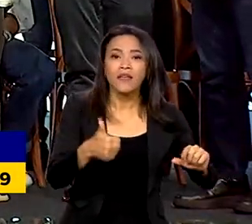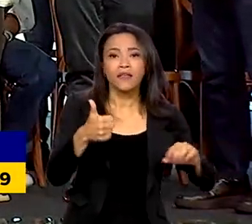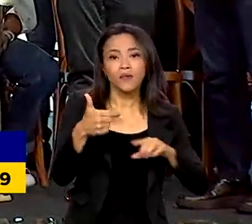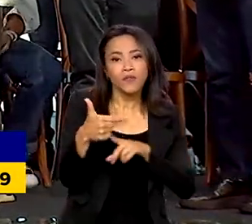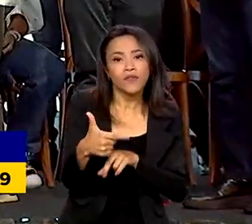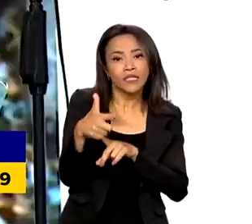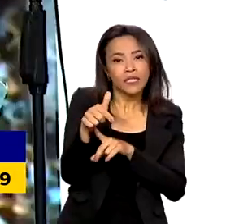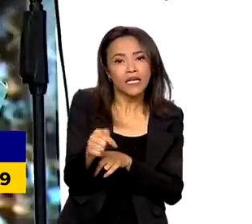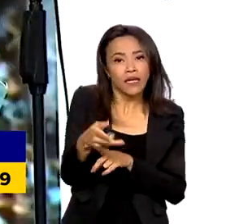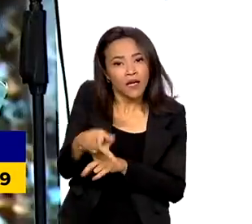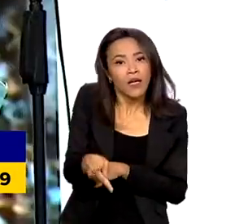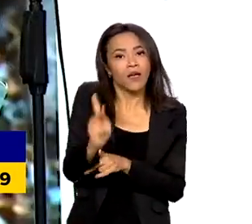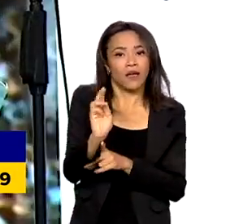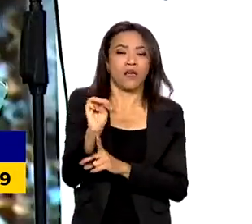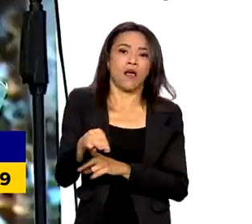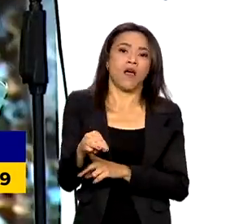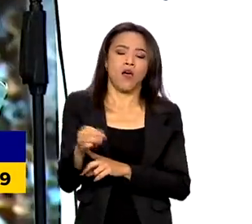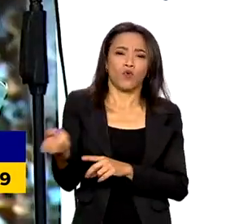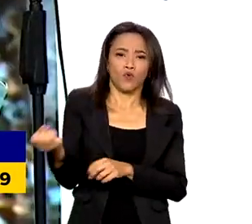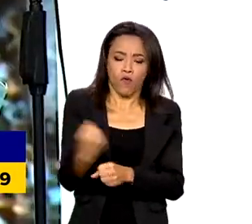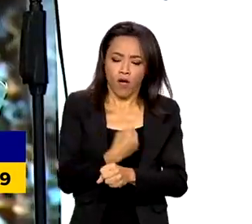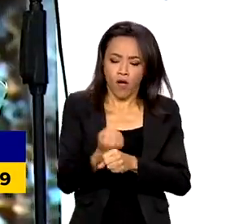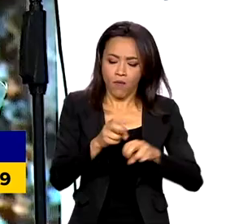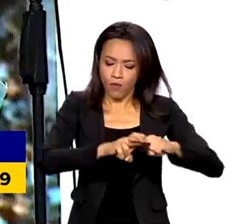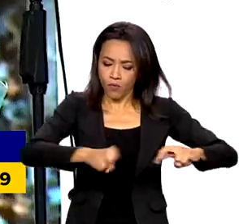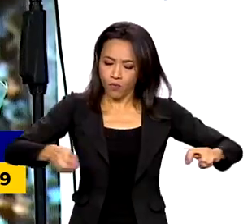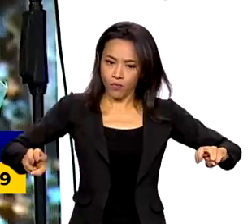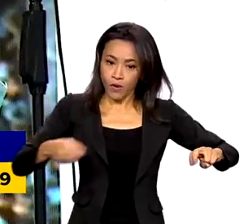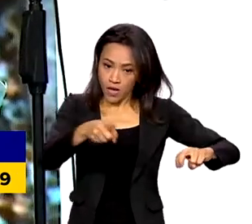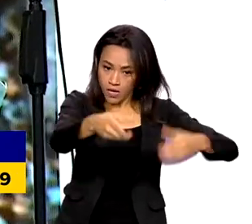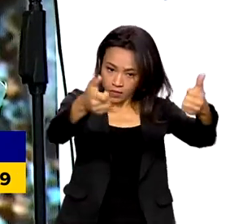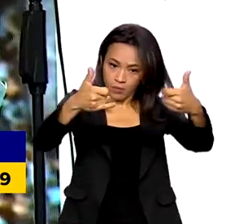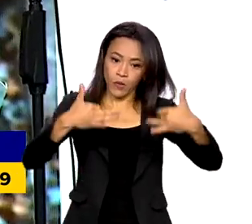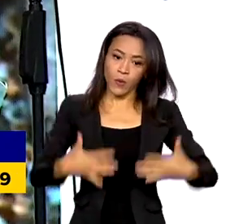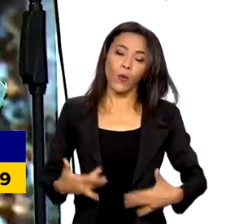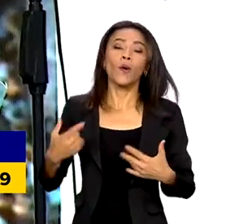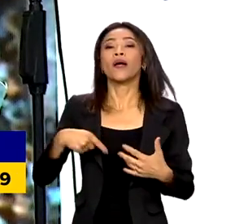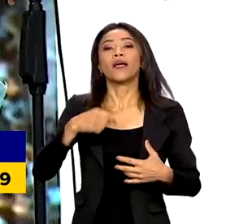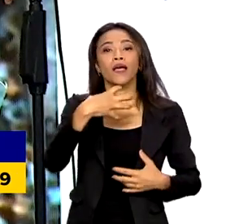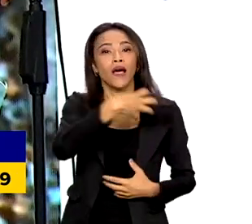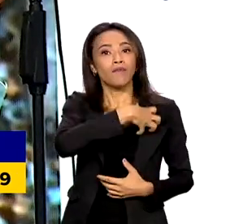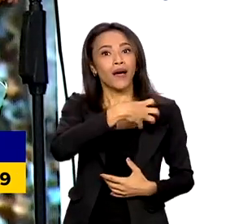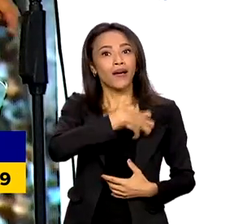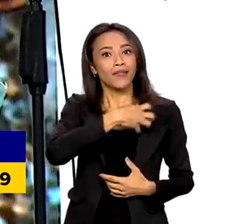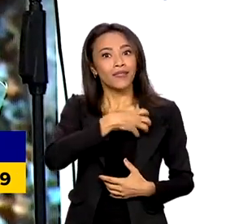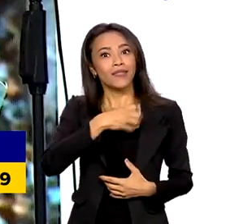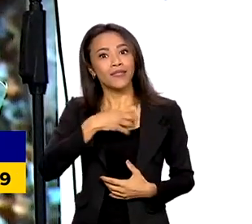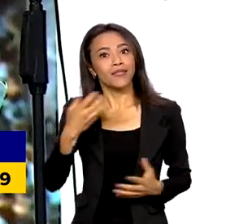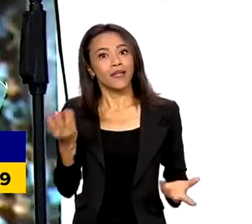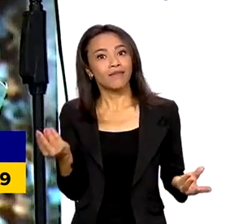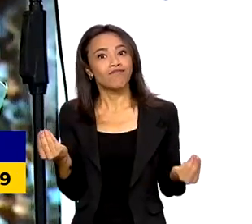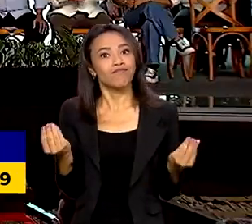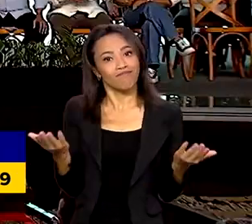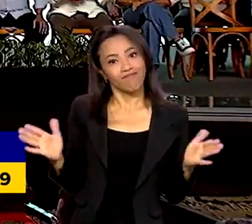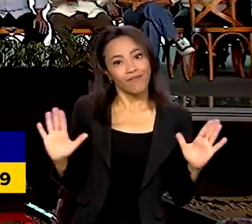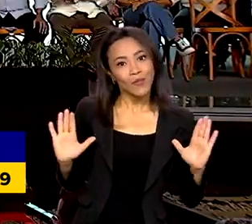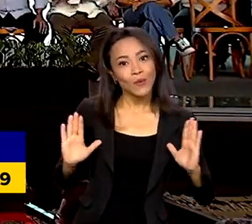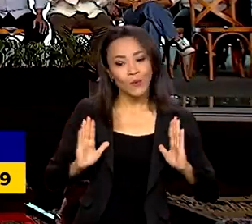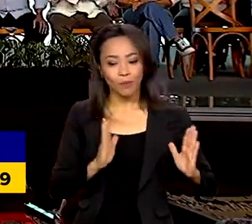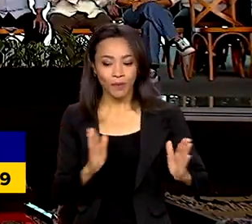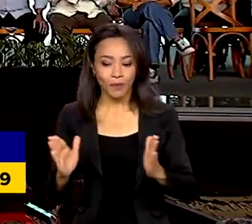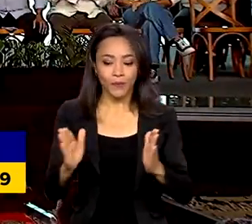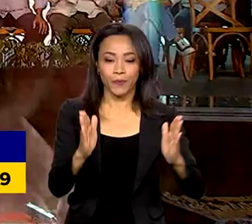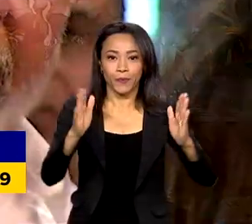novos trilhos. E, de acordo com o ministro Renan Filho, colocar a Bahia na rota do desenvolvimento estratégico. Vai